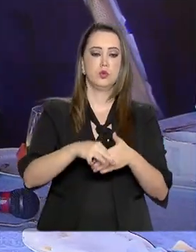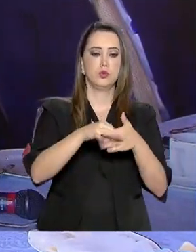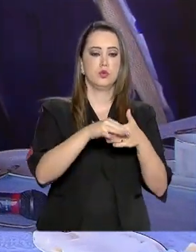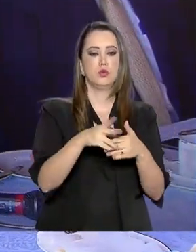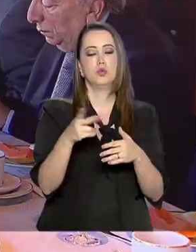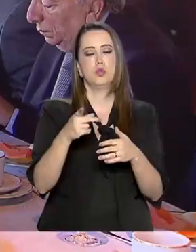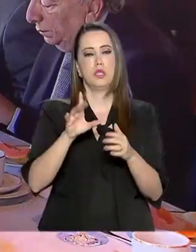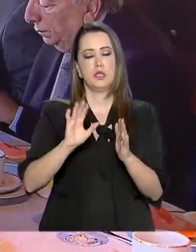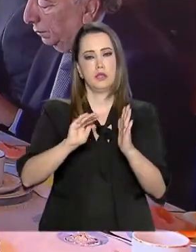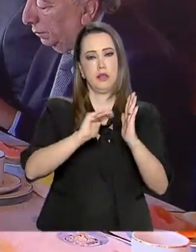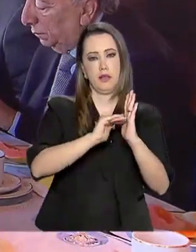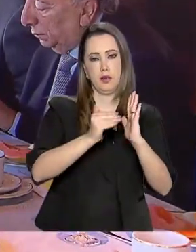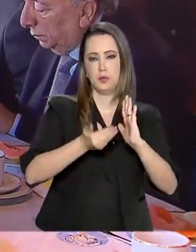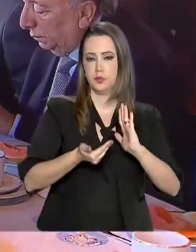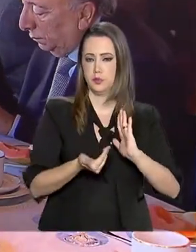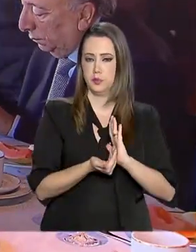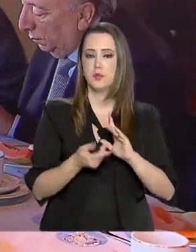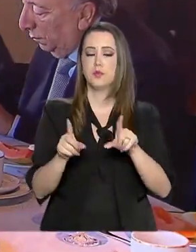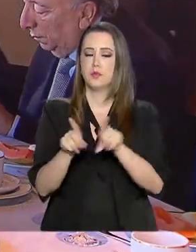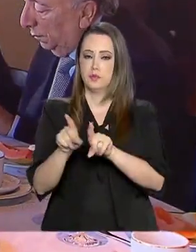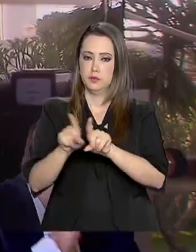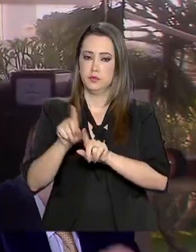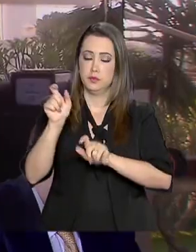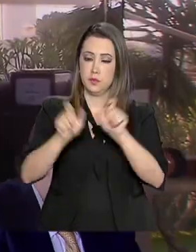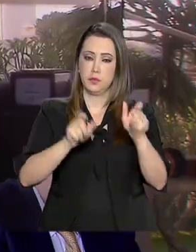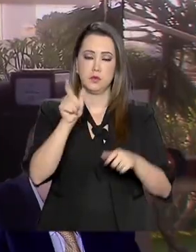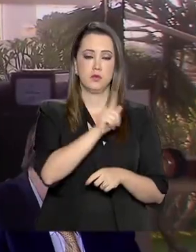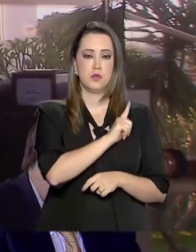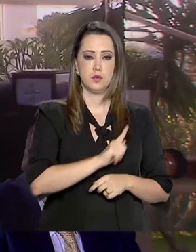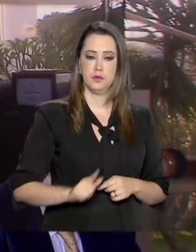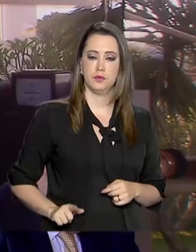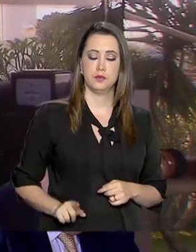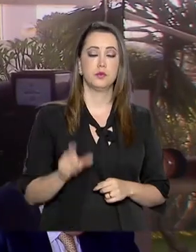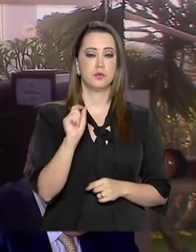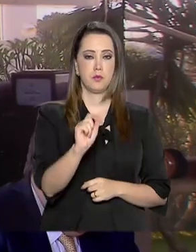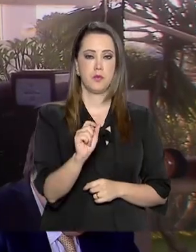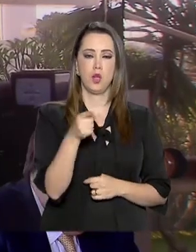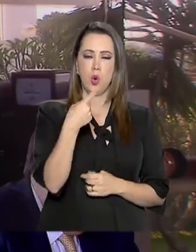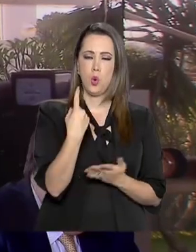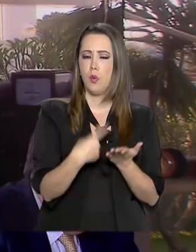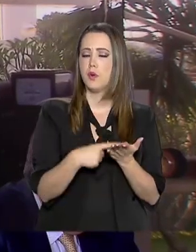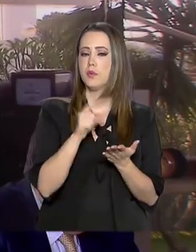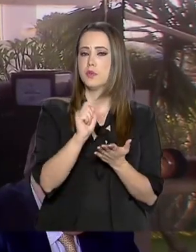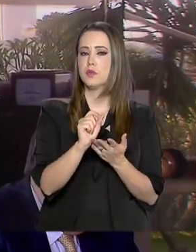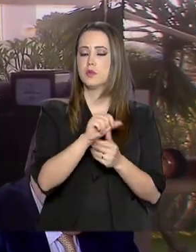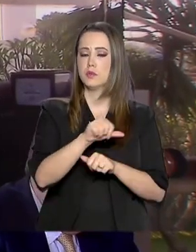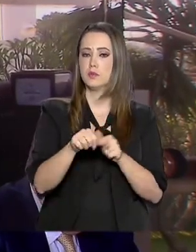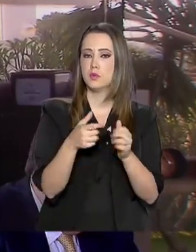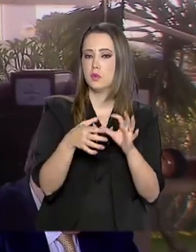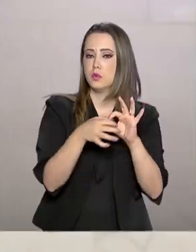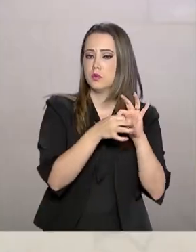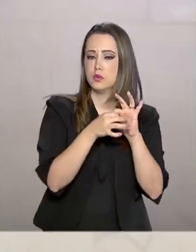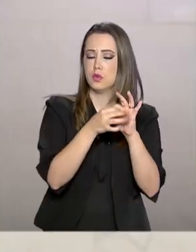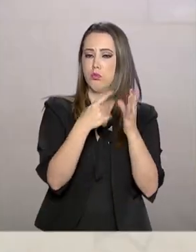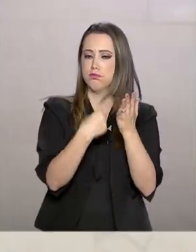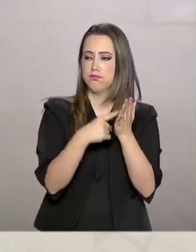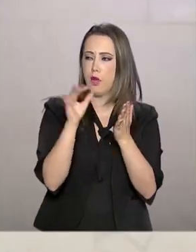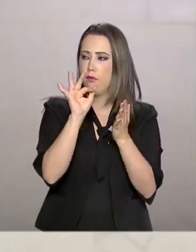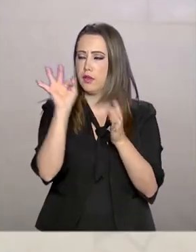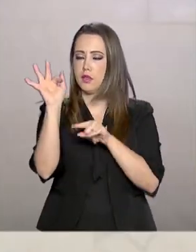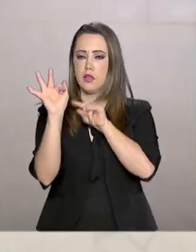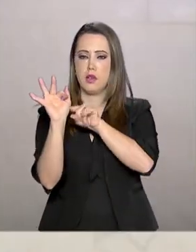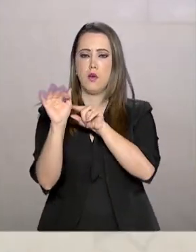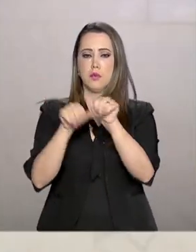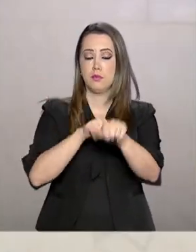duas casas e também governadores. Na pauta, o Pacto Federativo e as mudanças na Previdência. O presidente